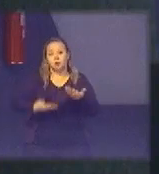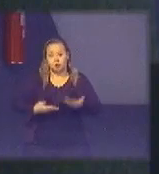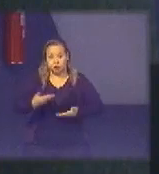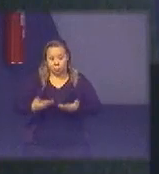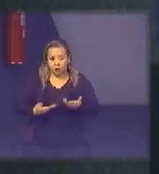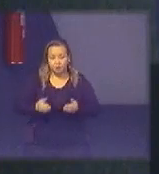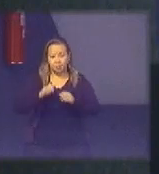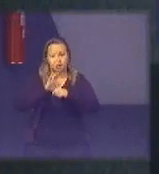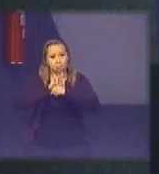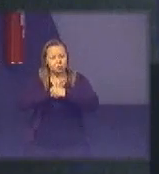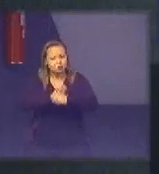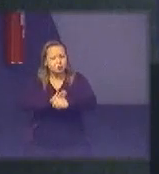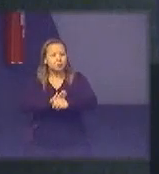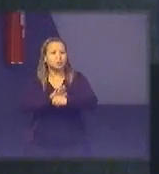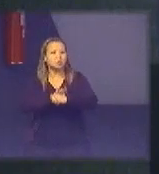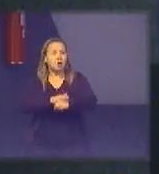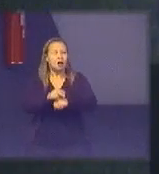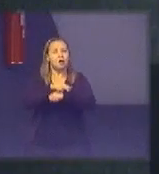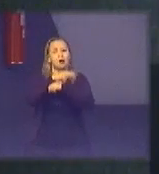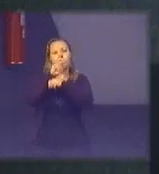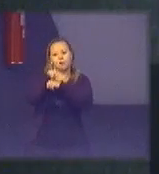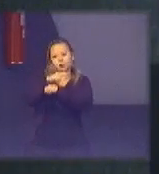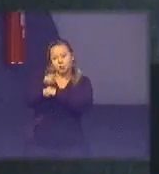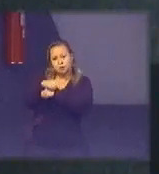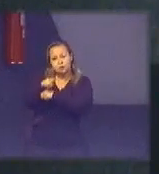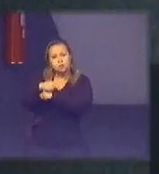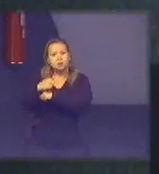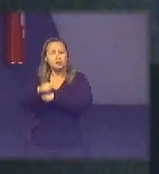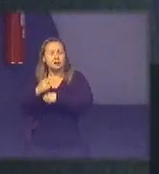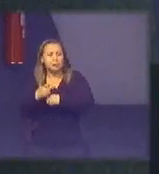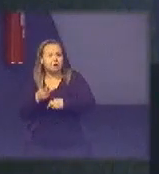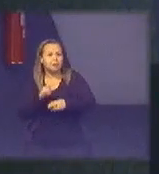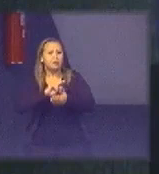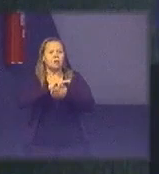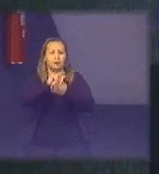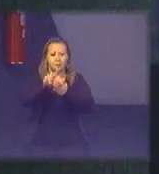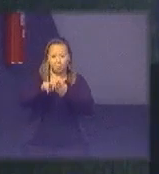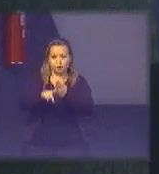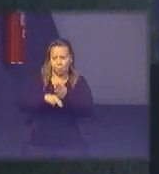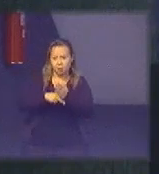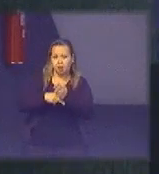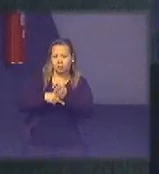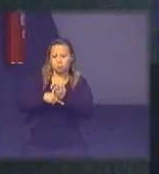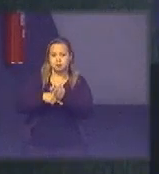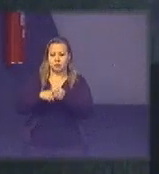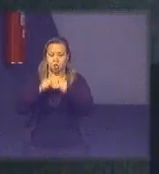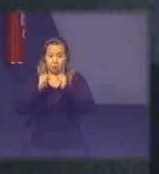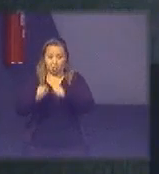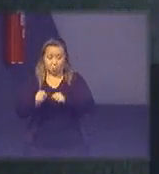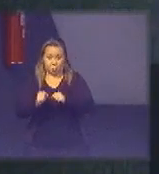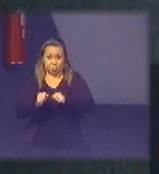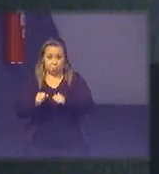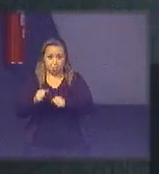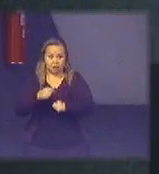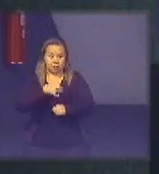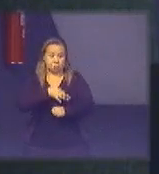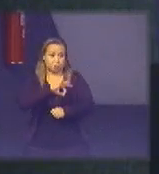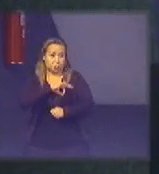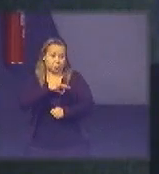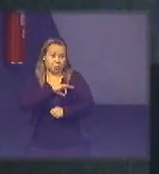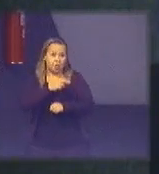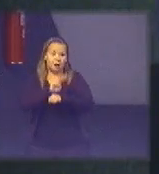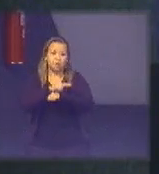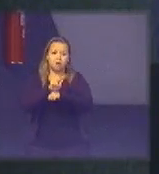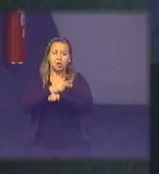auxiliares né fiscalização etc acessórios ao poder de polícia que é fiscalização não serão